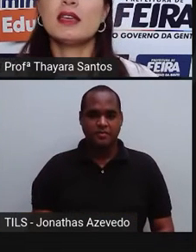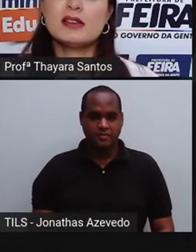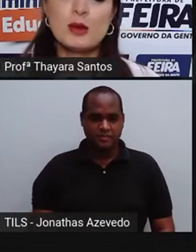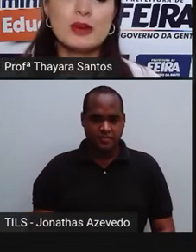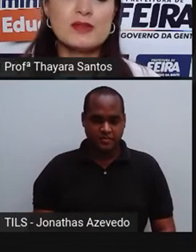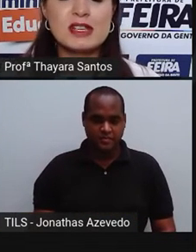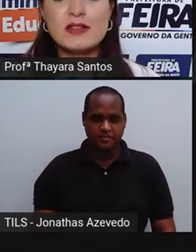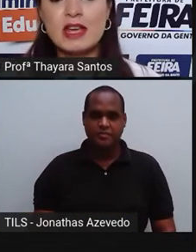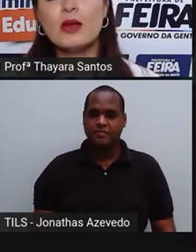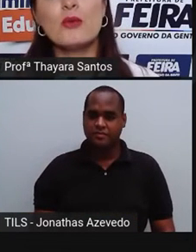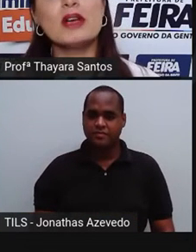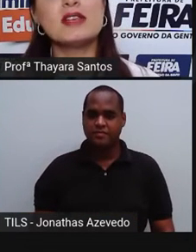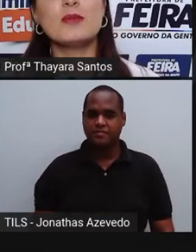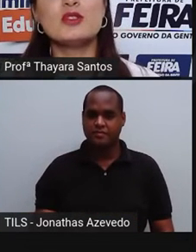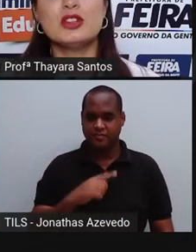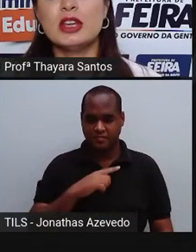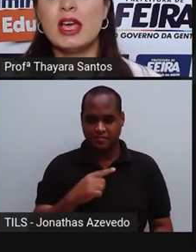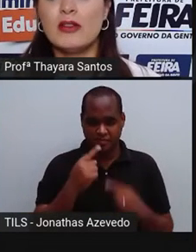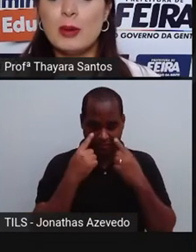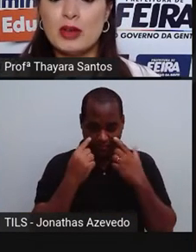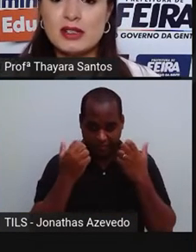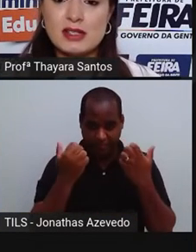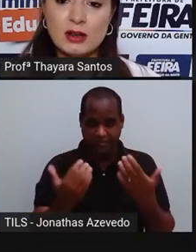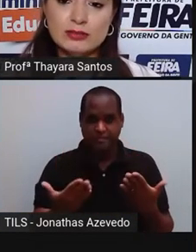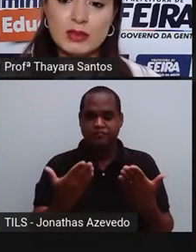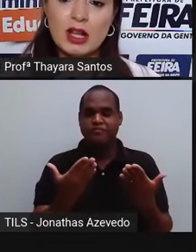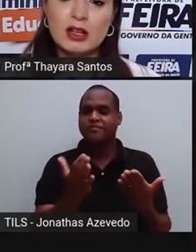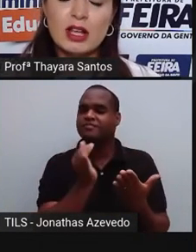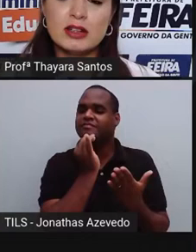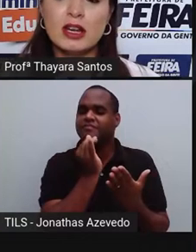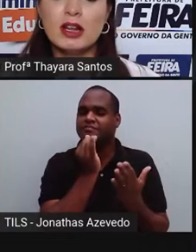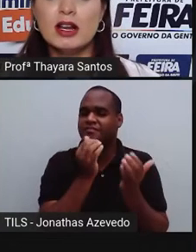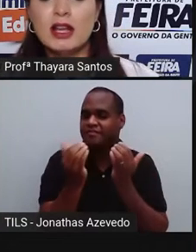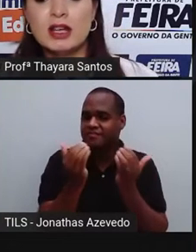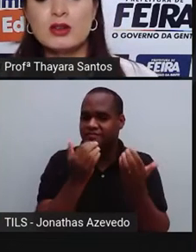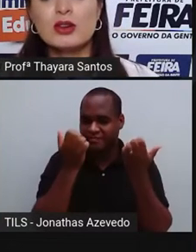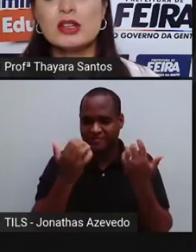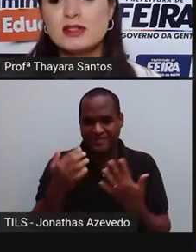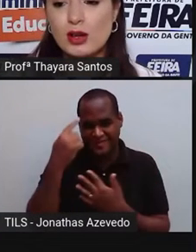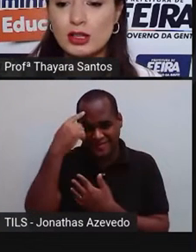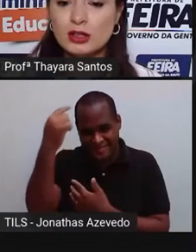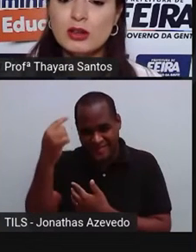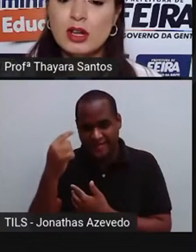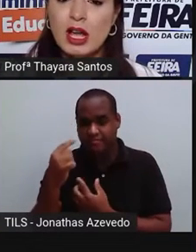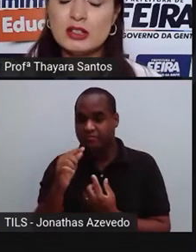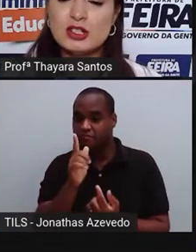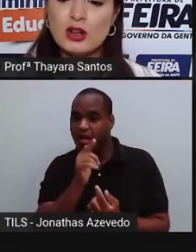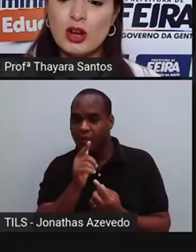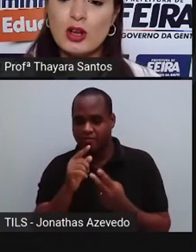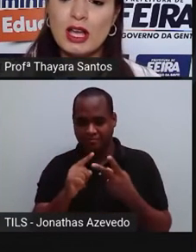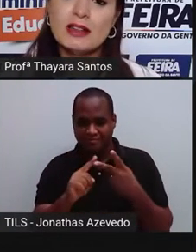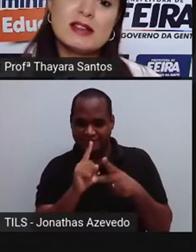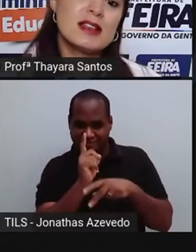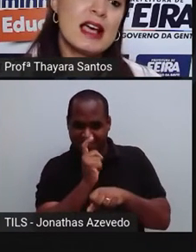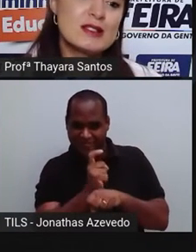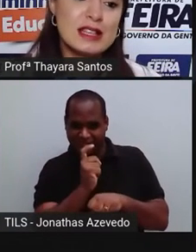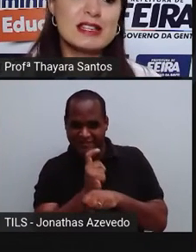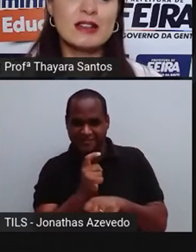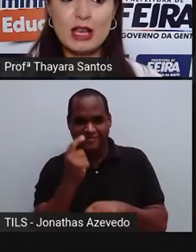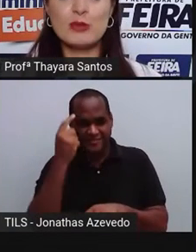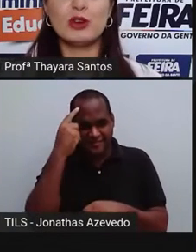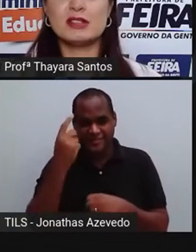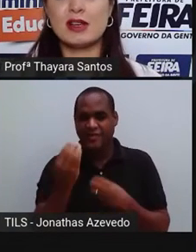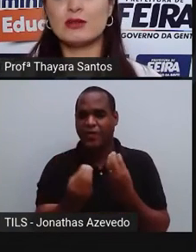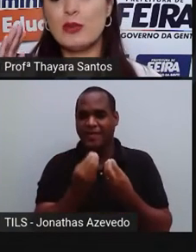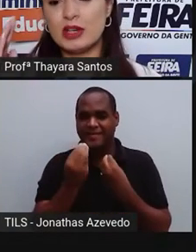Aqui, só para vocês verem, um exemplo de evaporação entre líquido e sólido. A gente coloca aí, nesse caso está